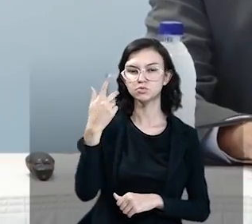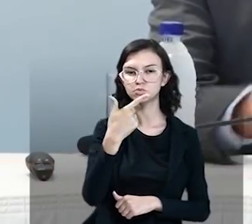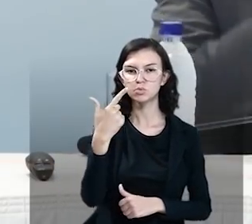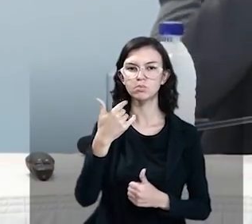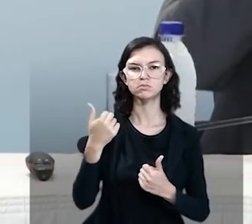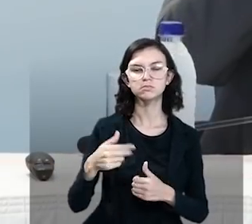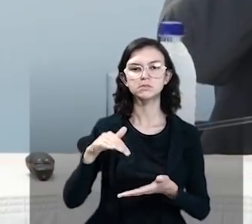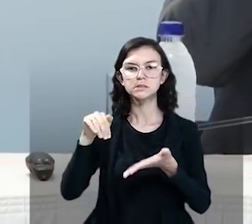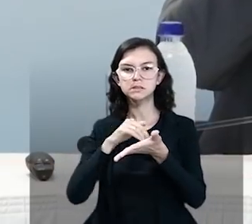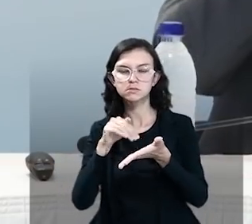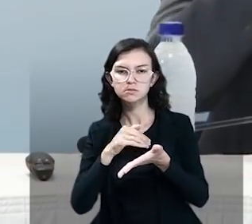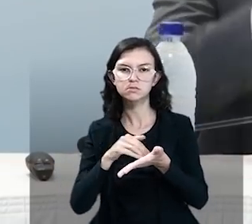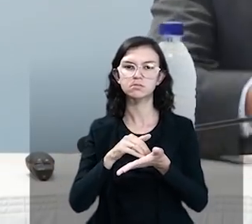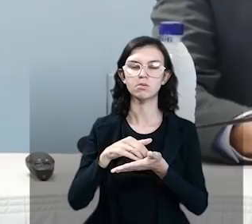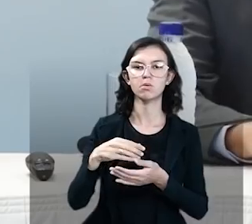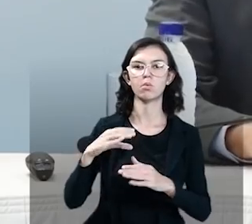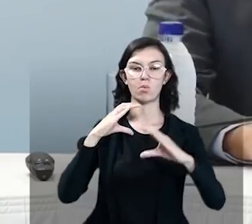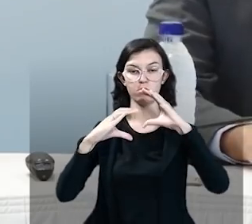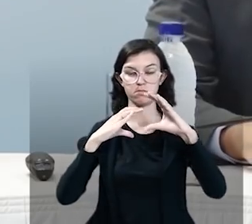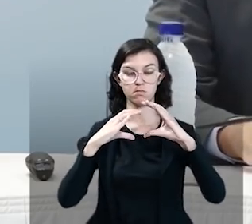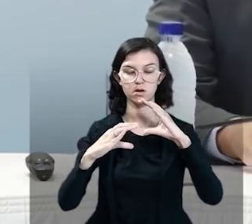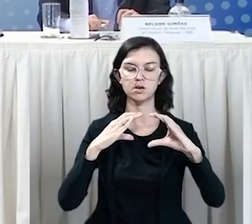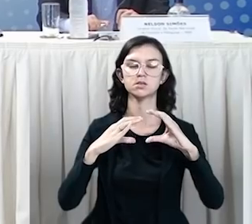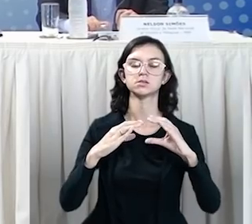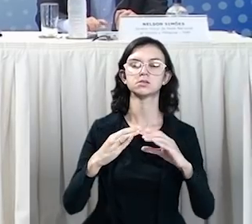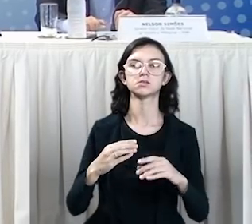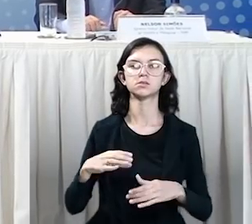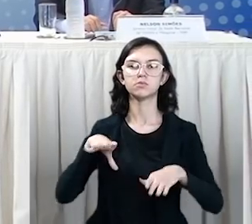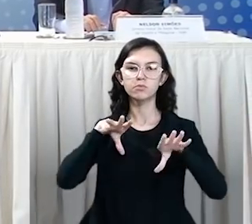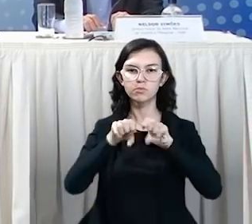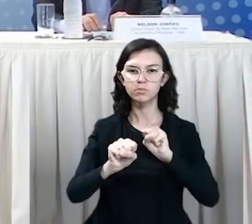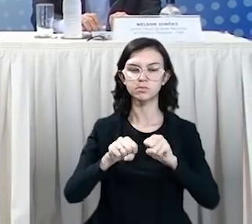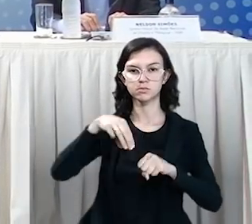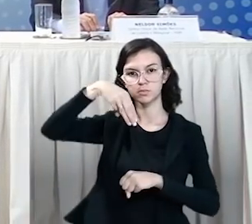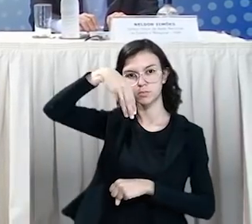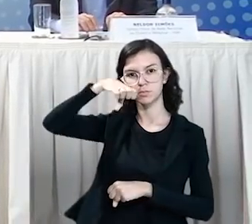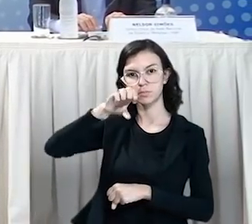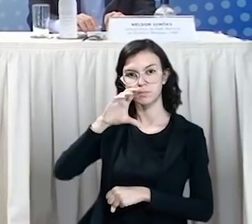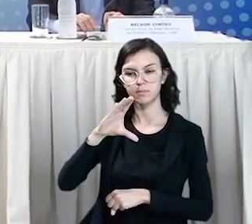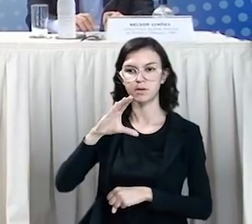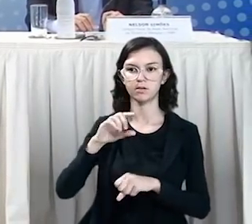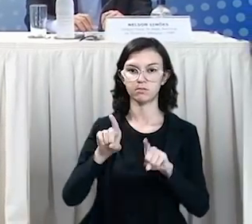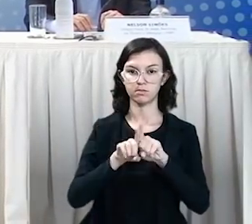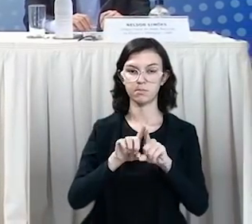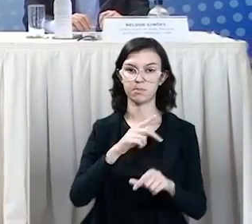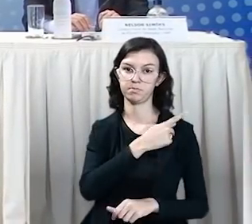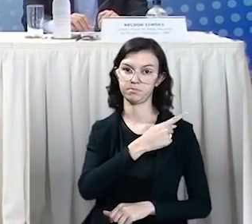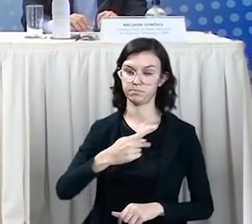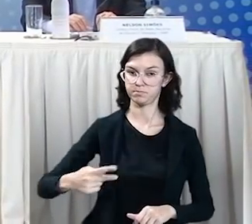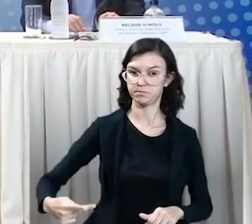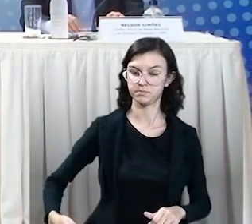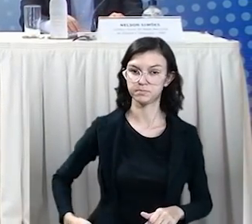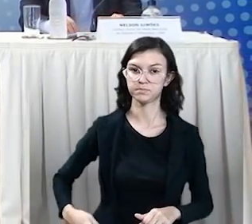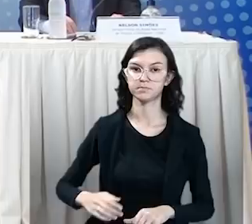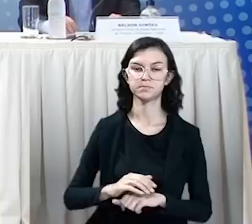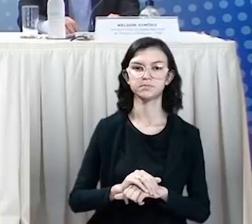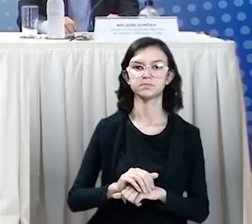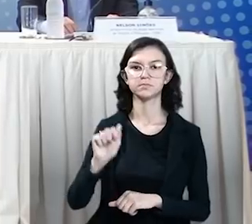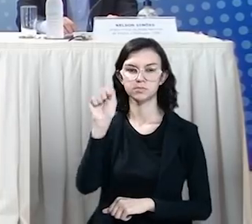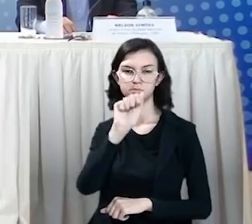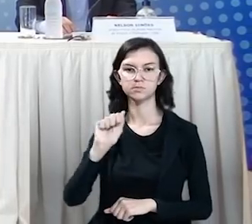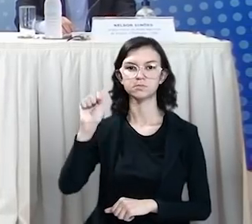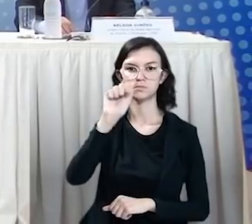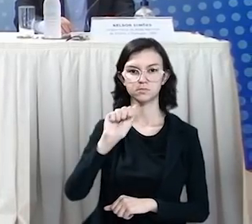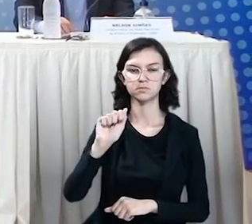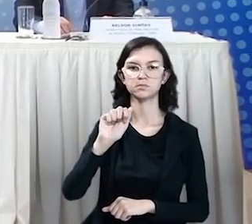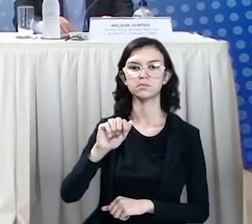comunicação do MEC, Delmo Pereira, o presidente da associação Universidade em Rede